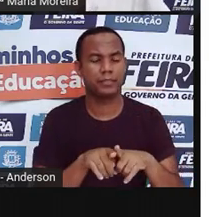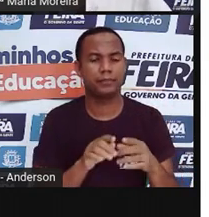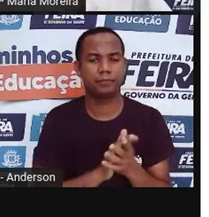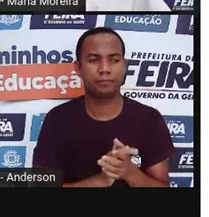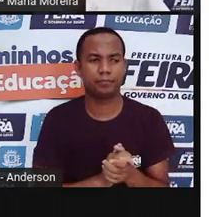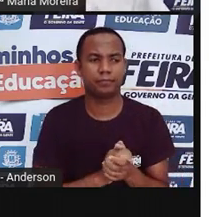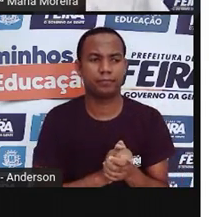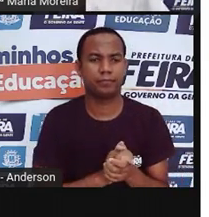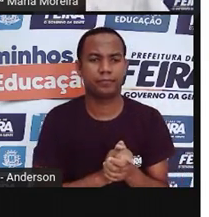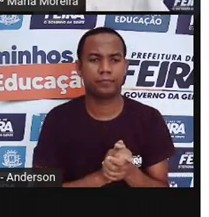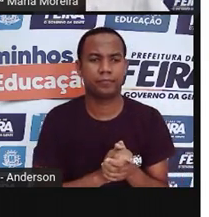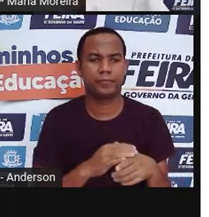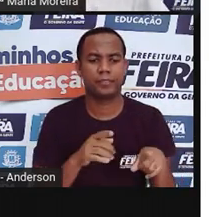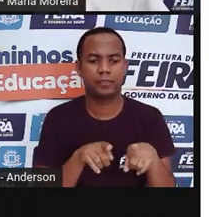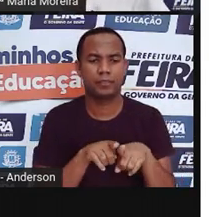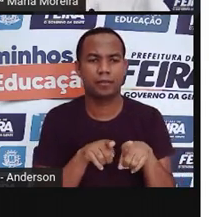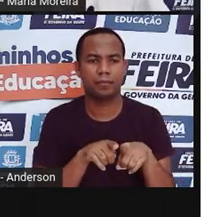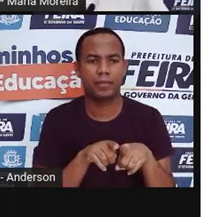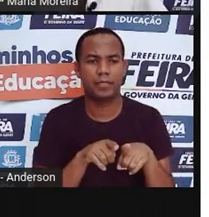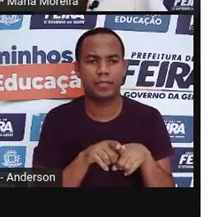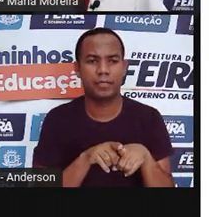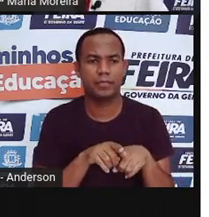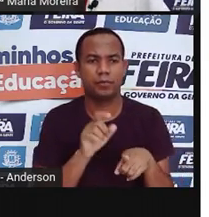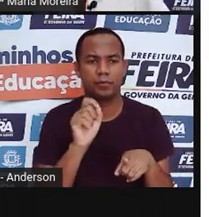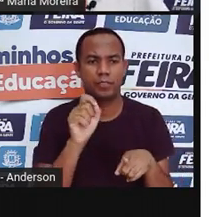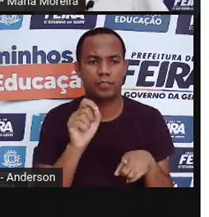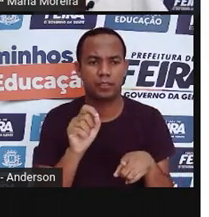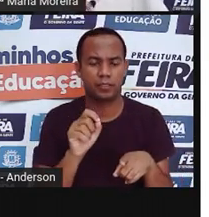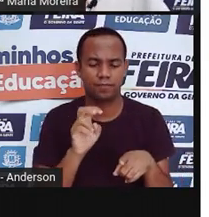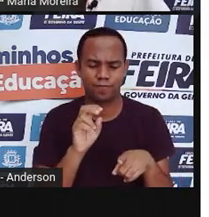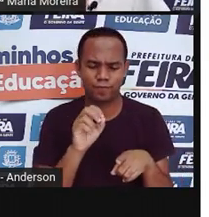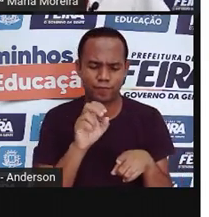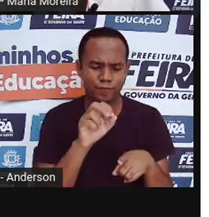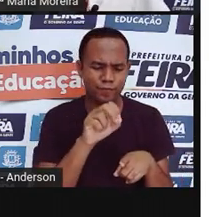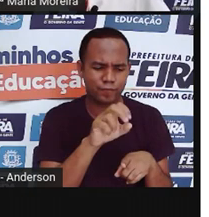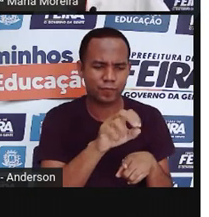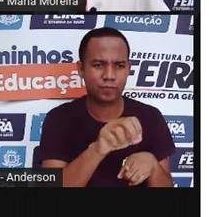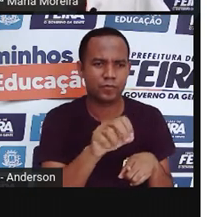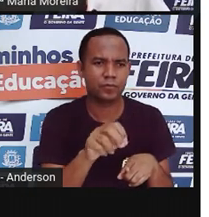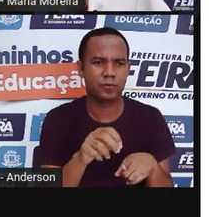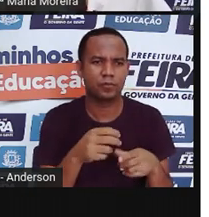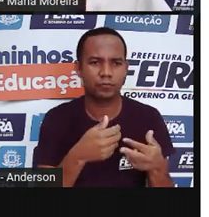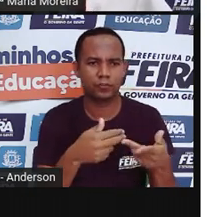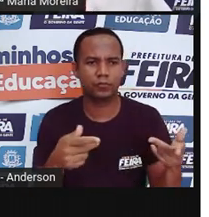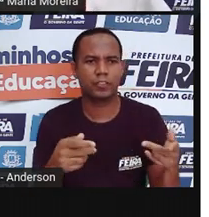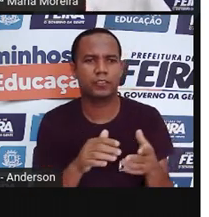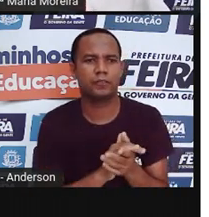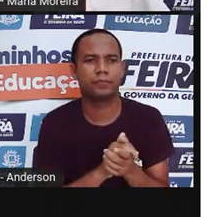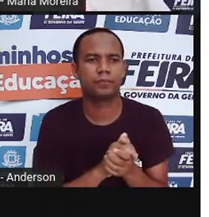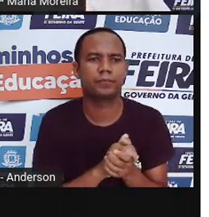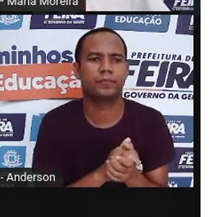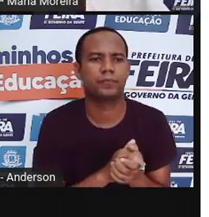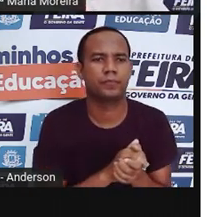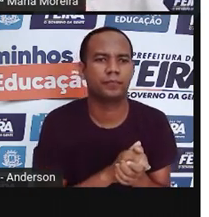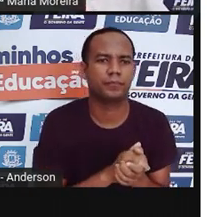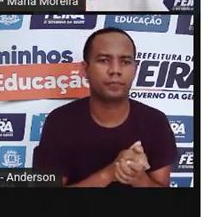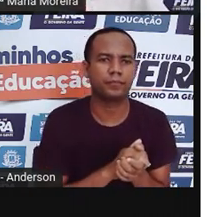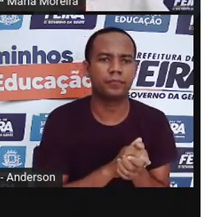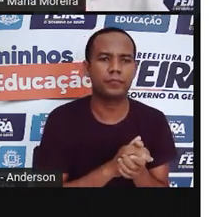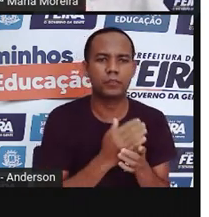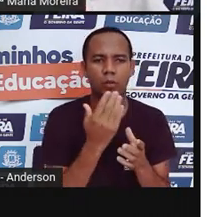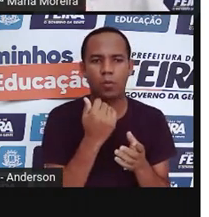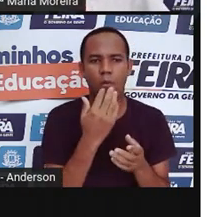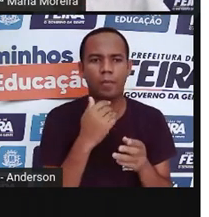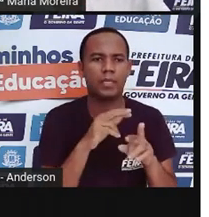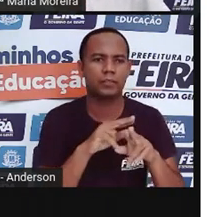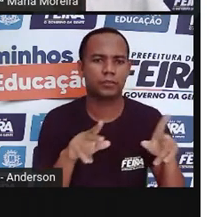Certo? E cupim também, é aquele insetozinho que acaba o quê? Se alimentando por? Pela madeira, né? Aí come a